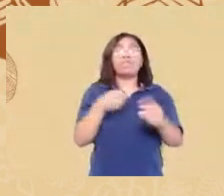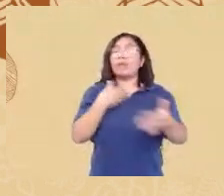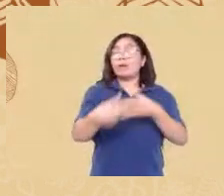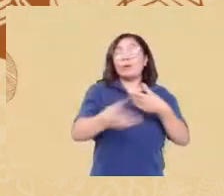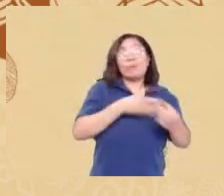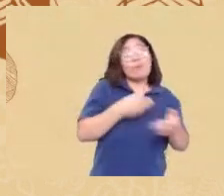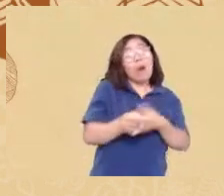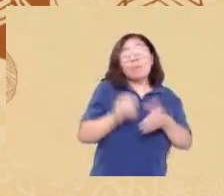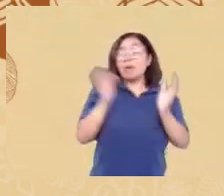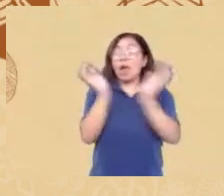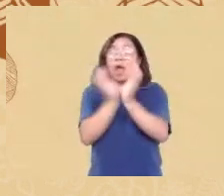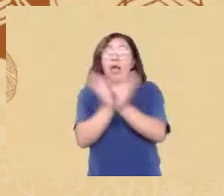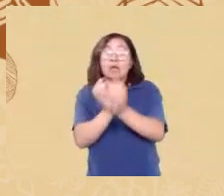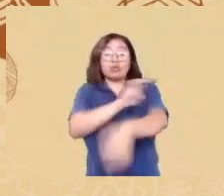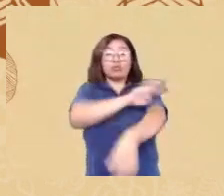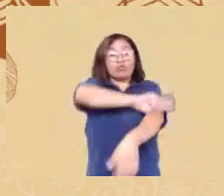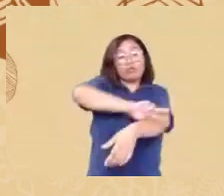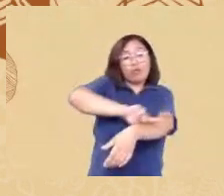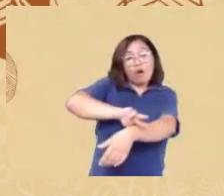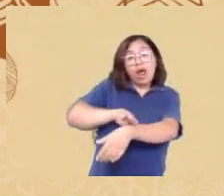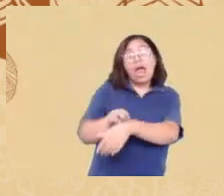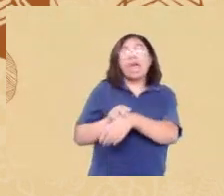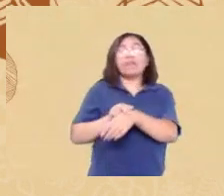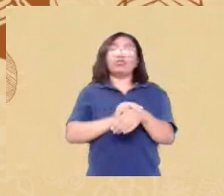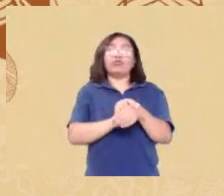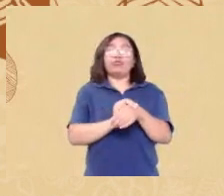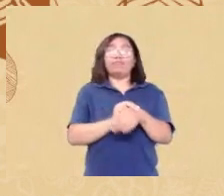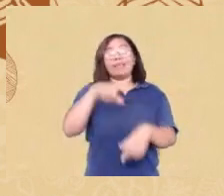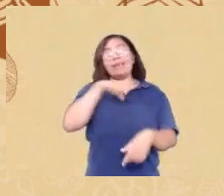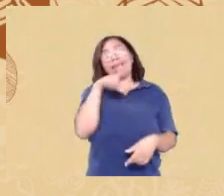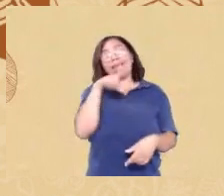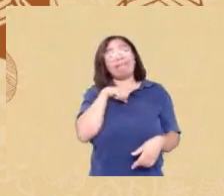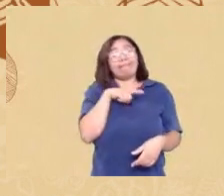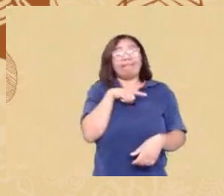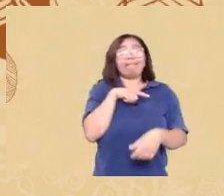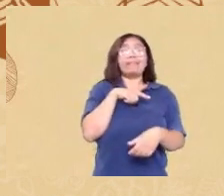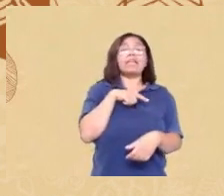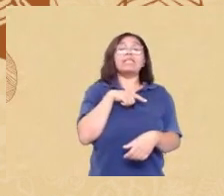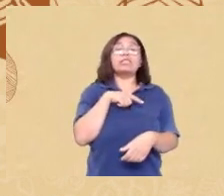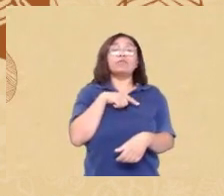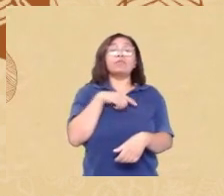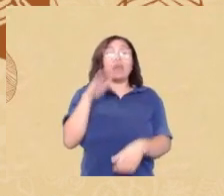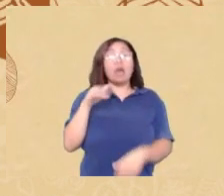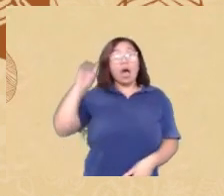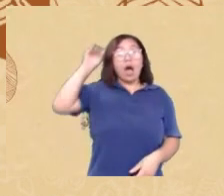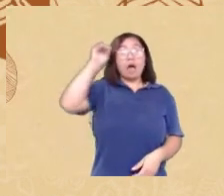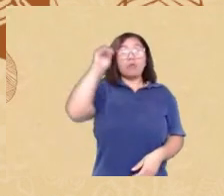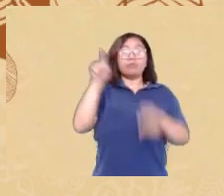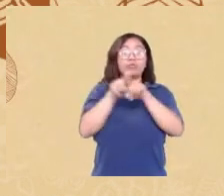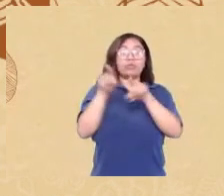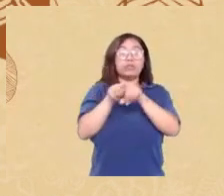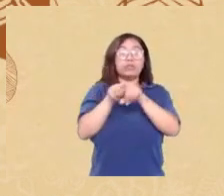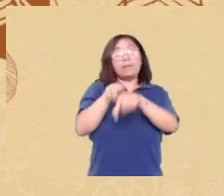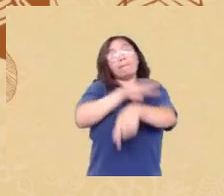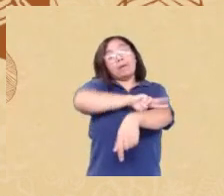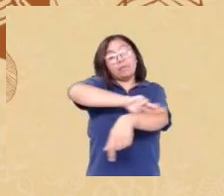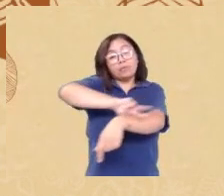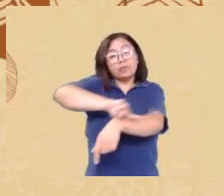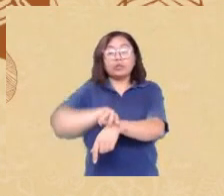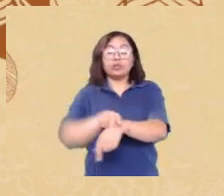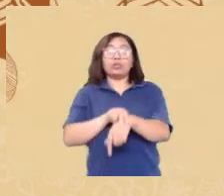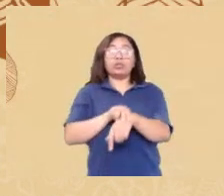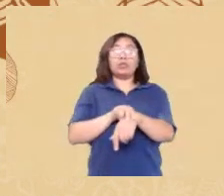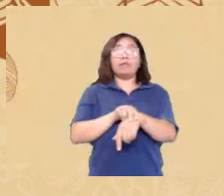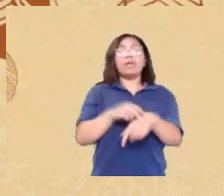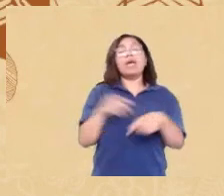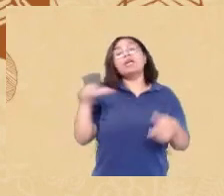em relação ao tom de pele e altura então nesse trabalho que tinha mais de 4 mil participantes eles viram no